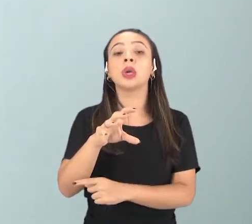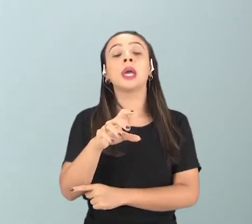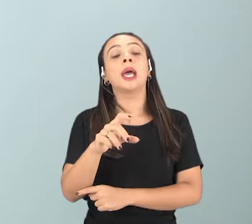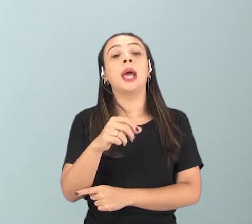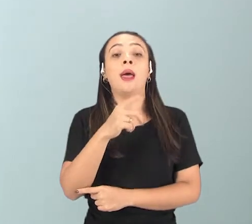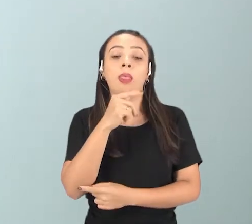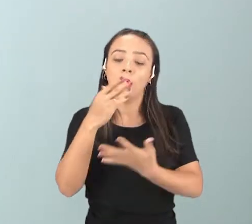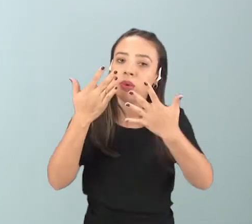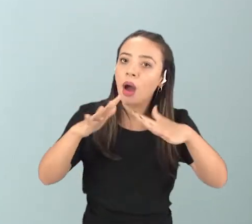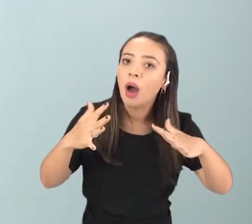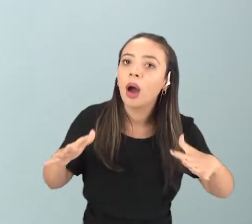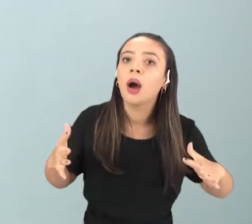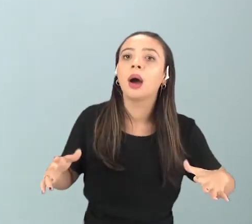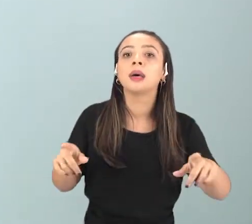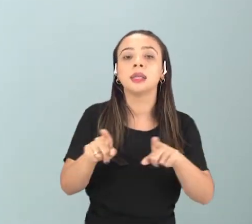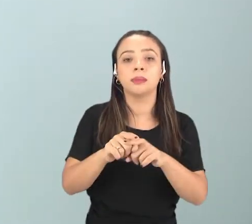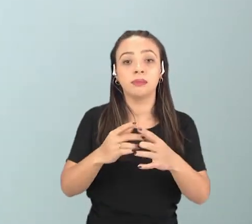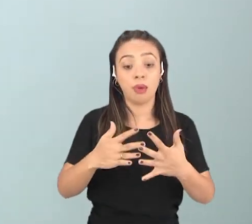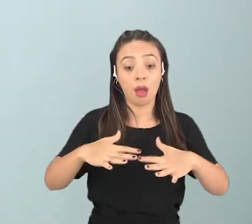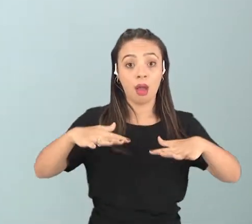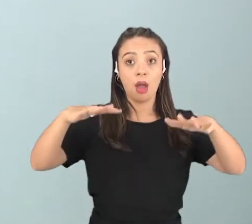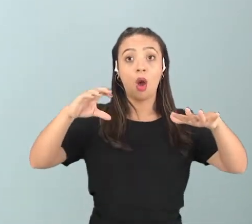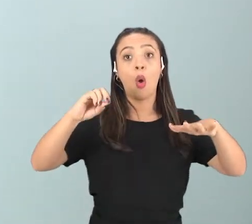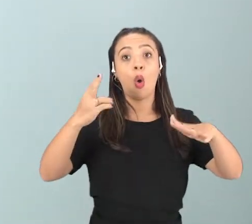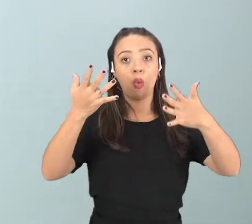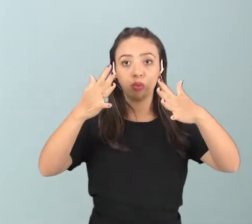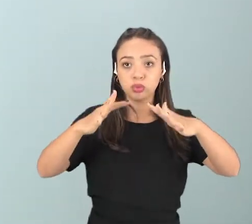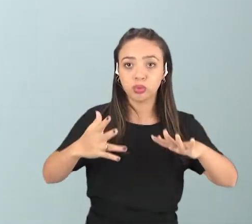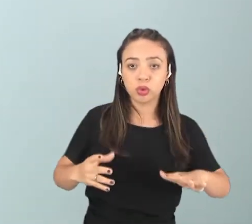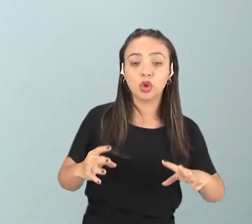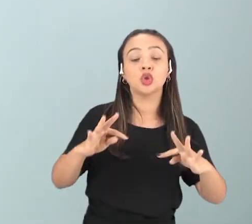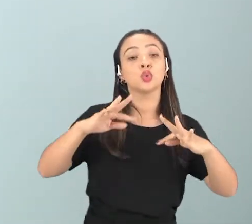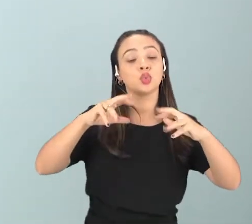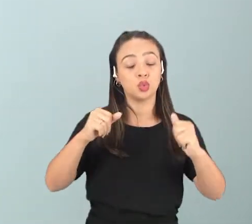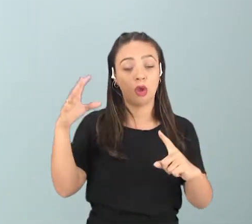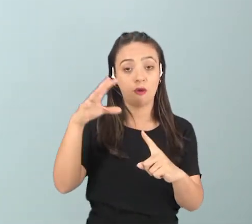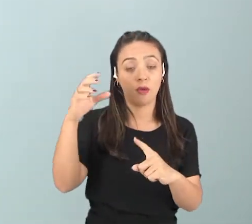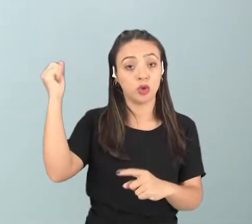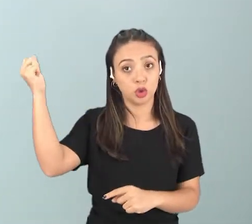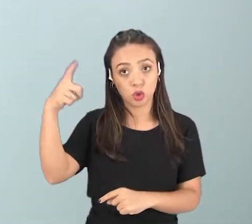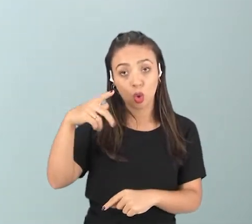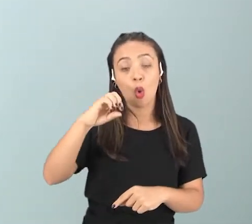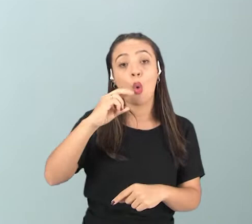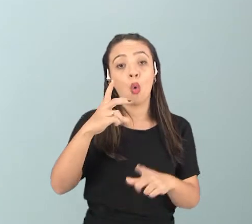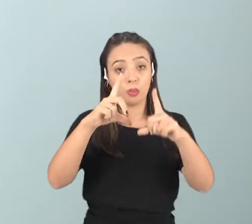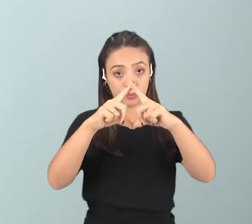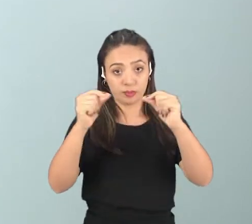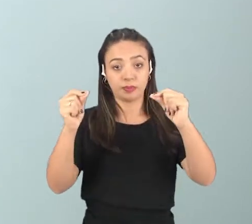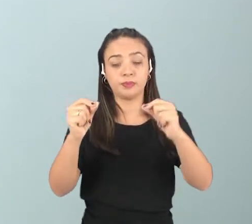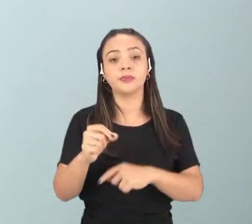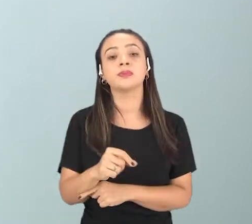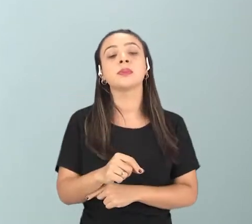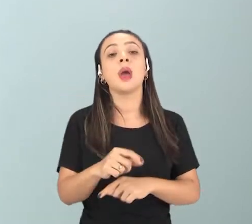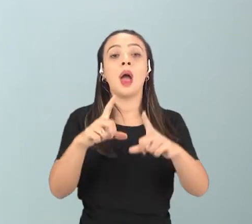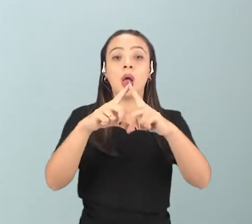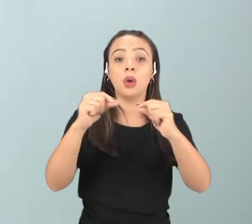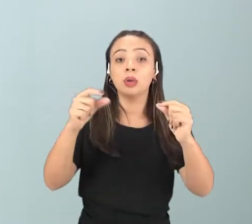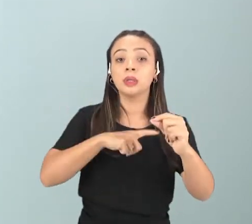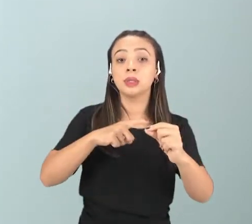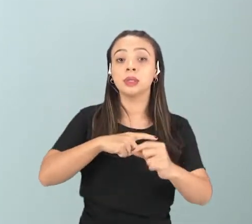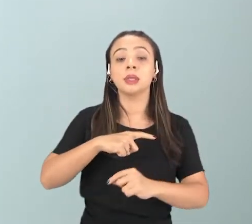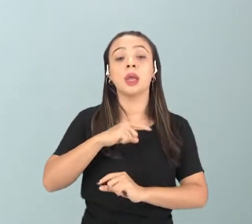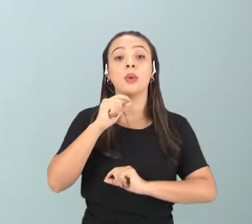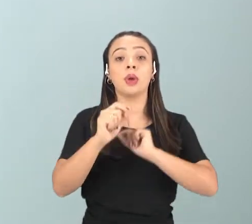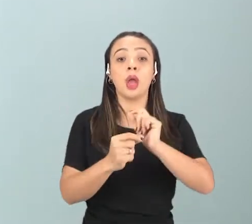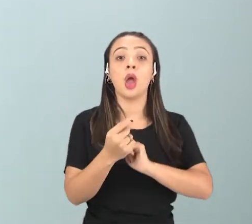oceanos. Você tem a maré baixa e a maré alta. Tudo isso é influência da Lua e do Sol. A Lua tem uma gravidade pequena em relação à Terra,